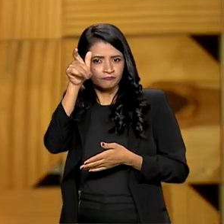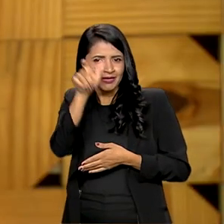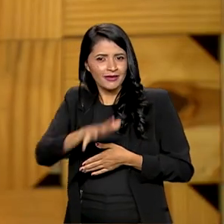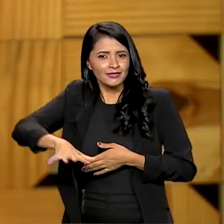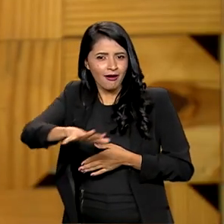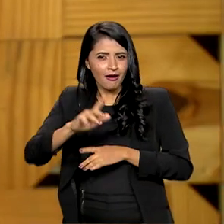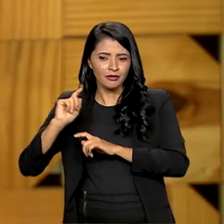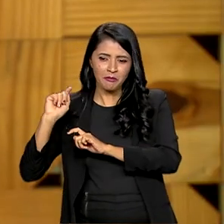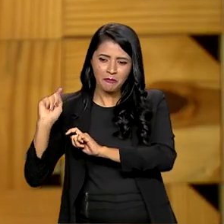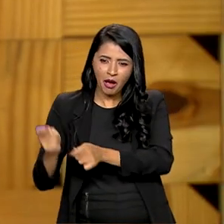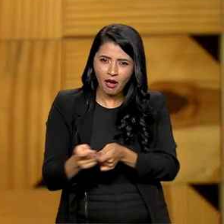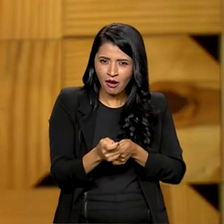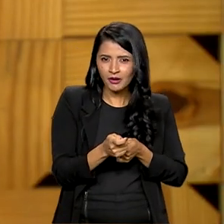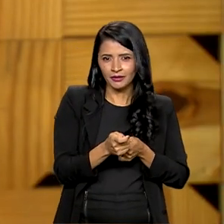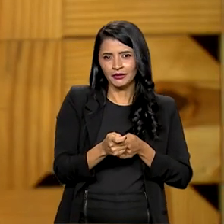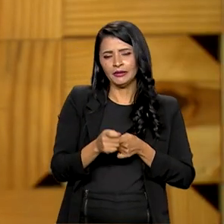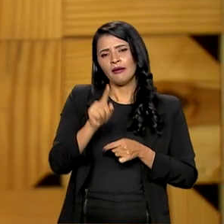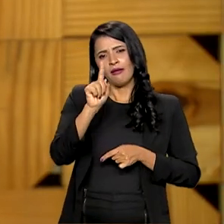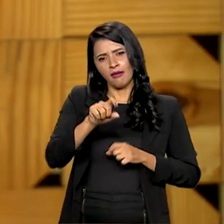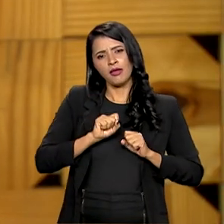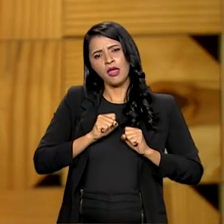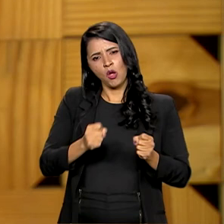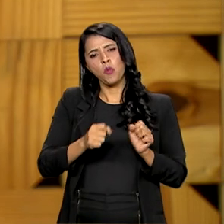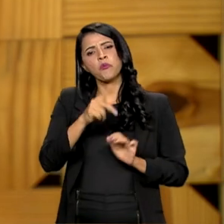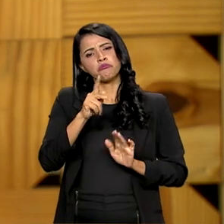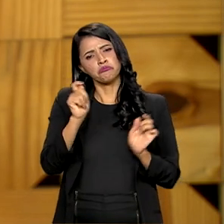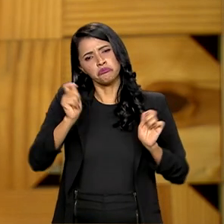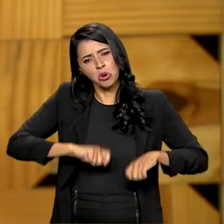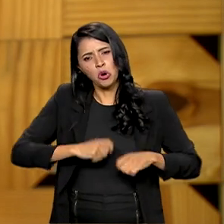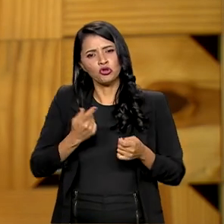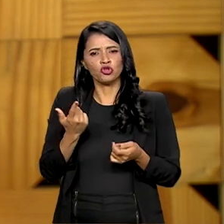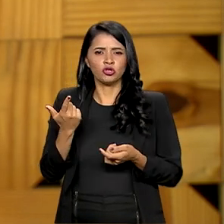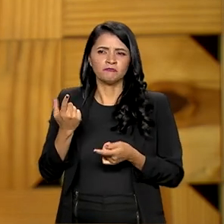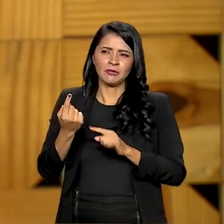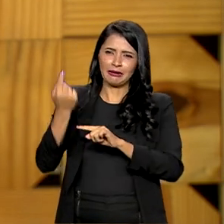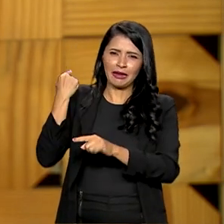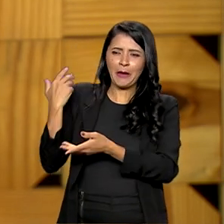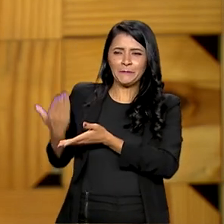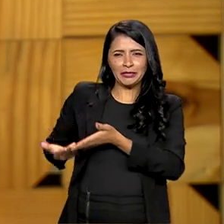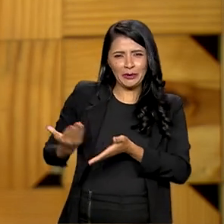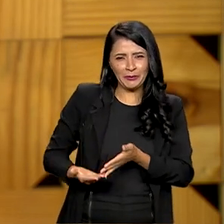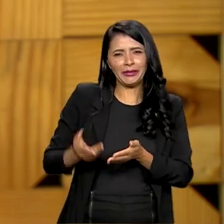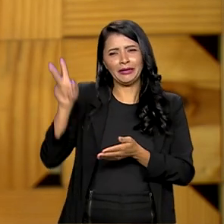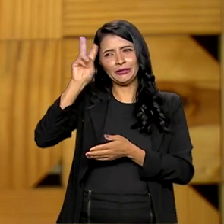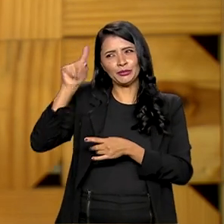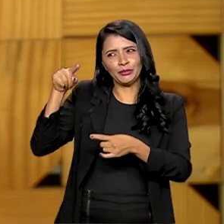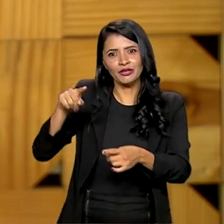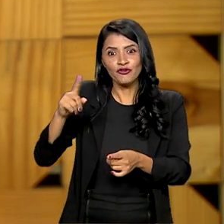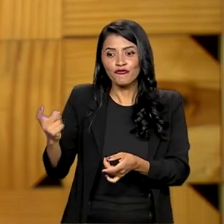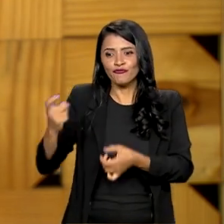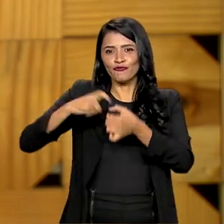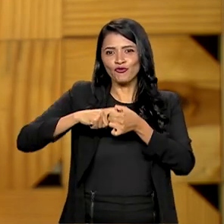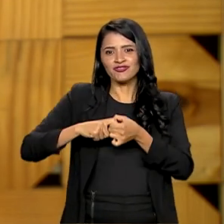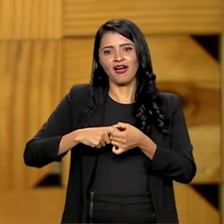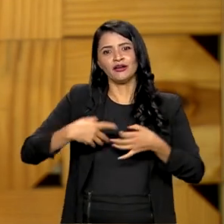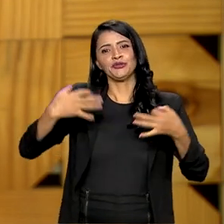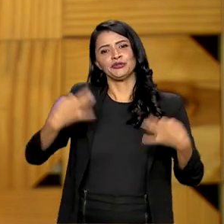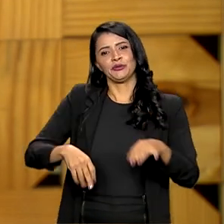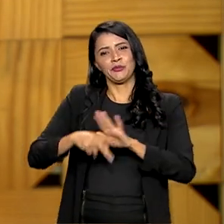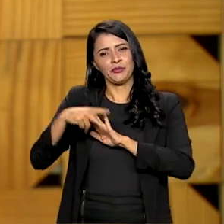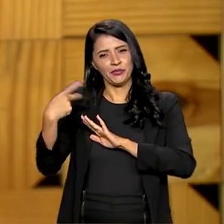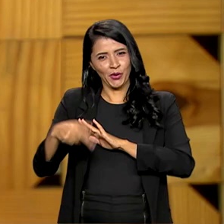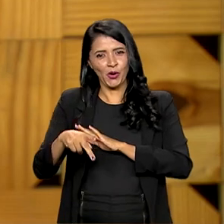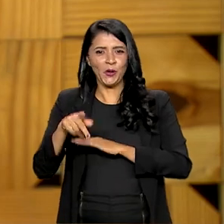pesqueiro, não É uma iniciativa capaz de fazer uma reparação histórica, ou seja, de resgatar a dignidade dos